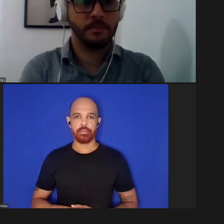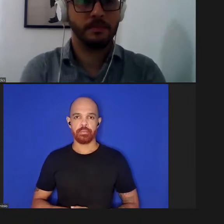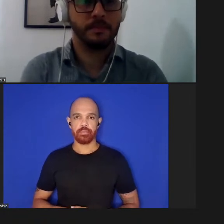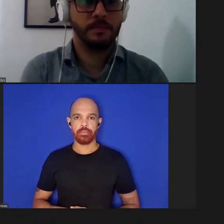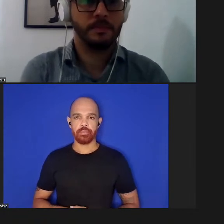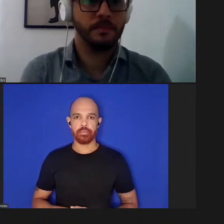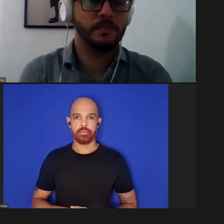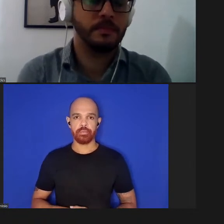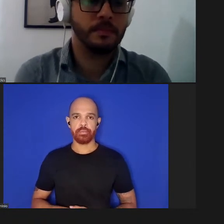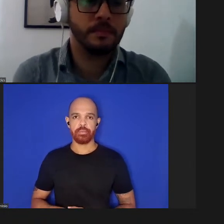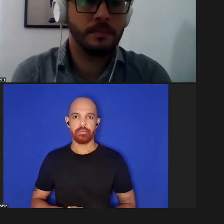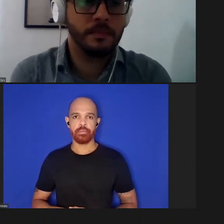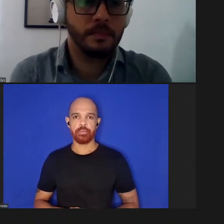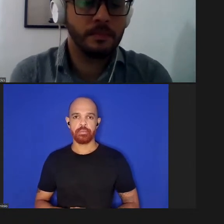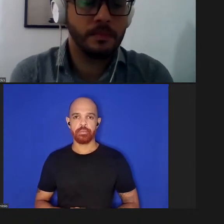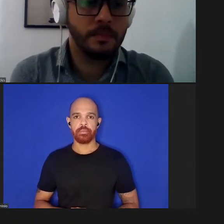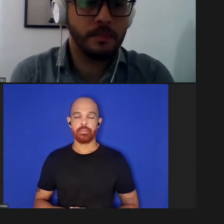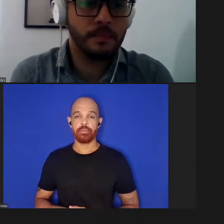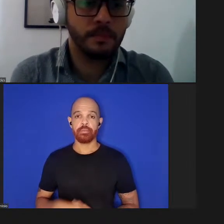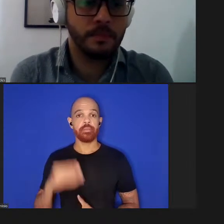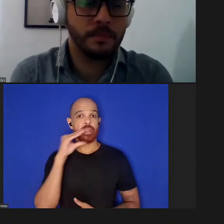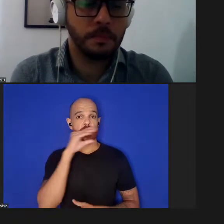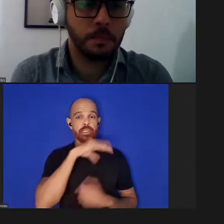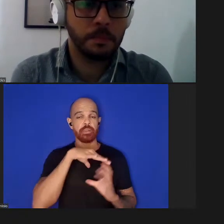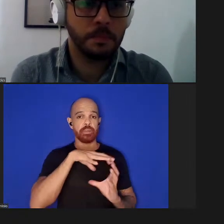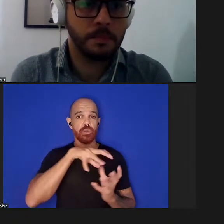o aquecimento global e a pandemia